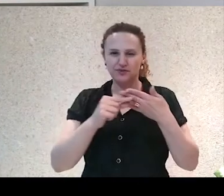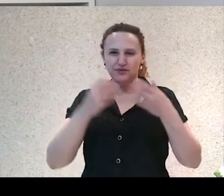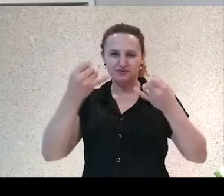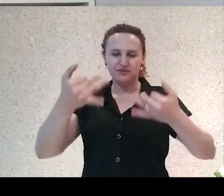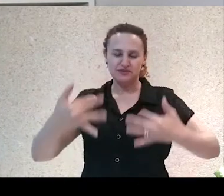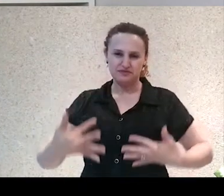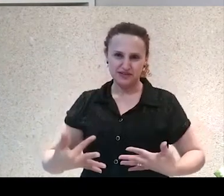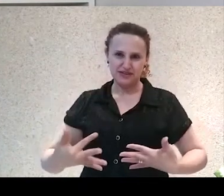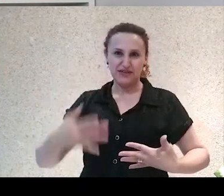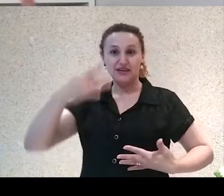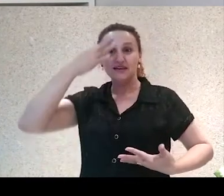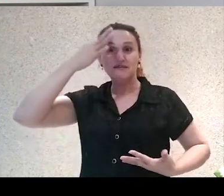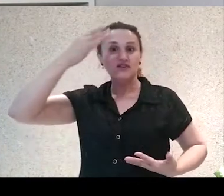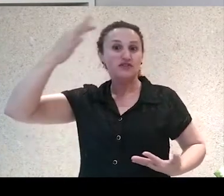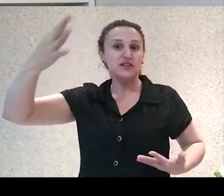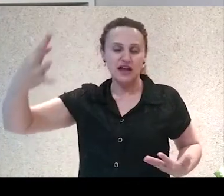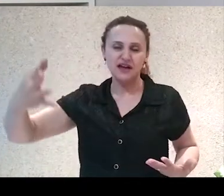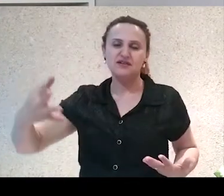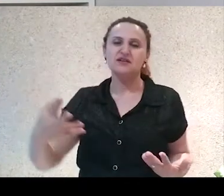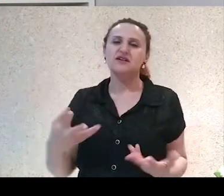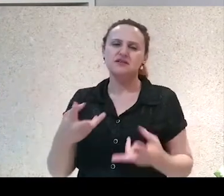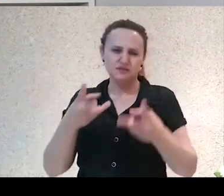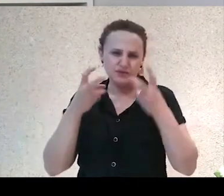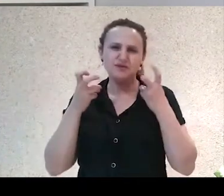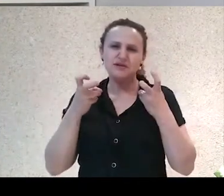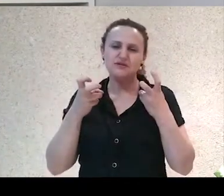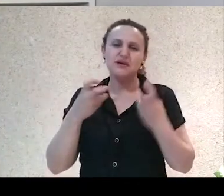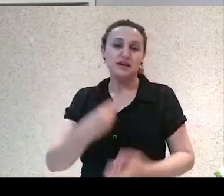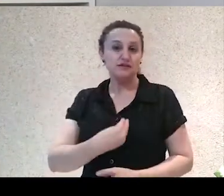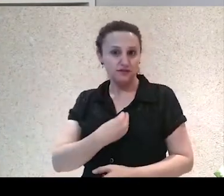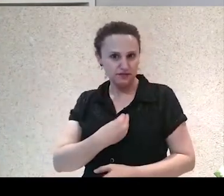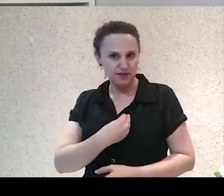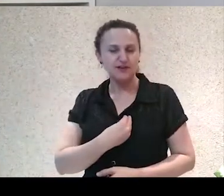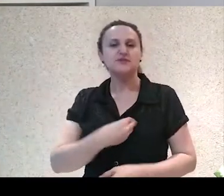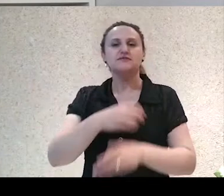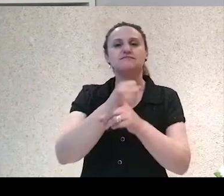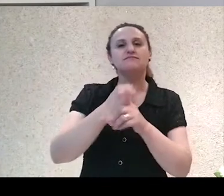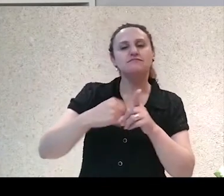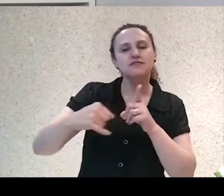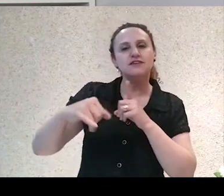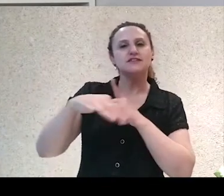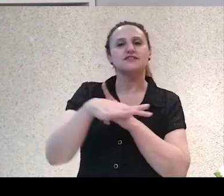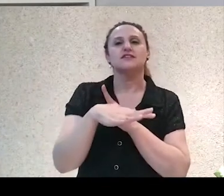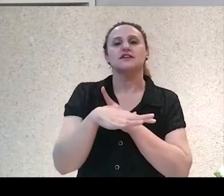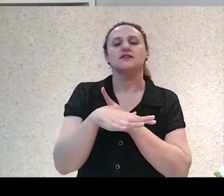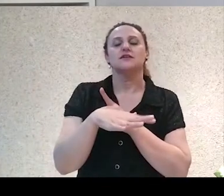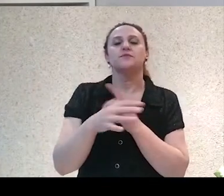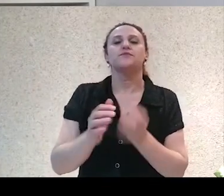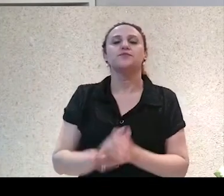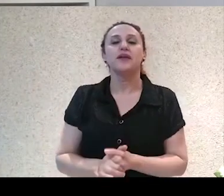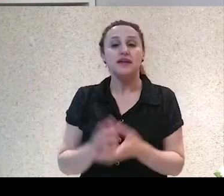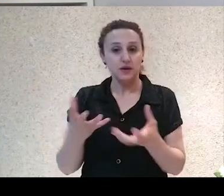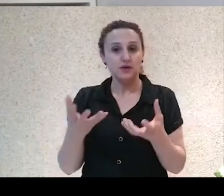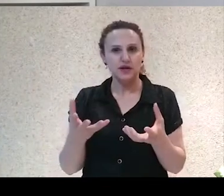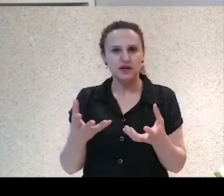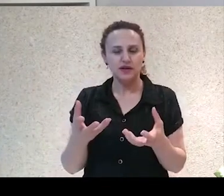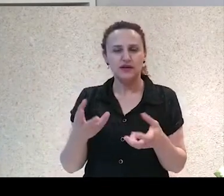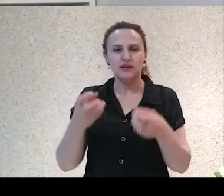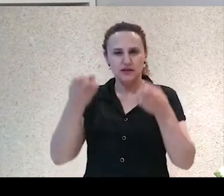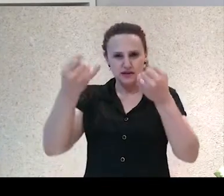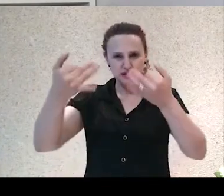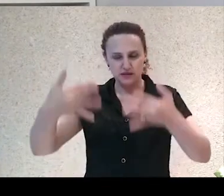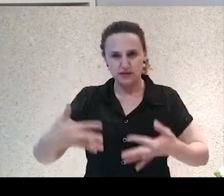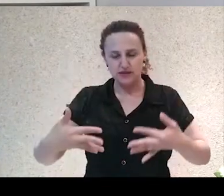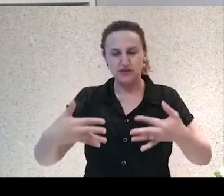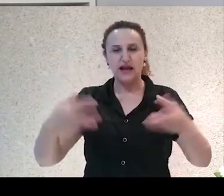em várias coisas juntos, e isso possibilita que a gente viva em sociedade. O segundo tópico que eu queria destacar é a relação